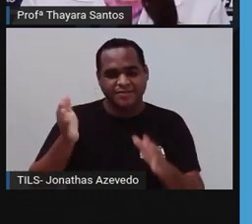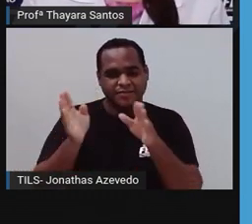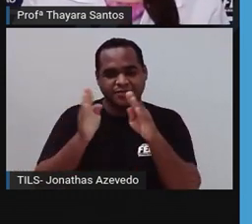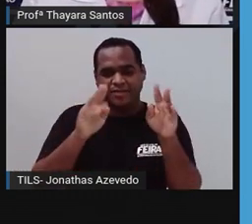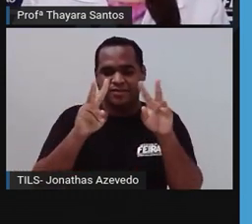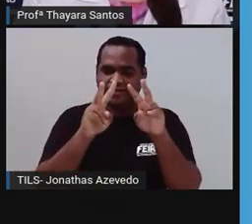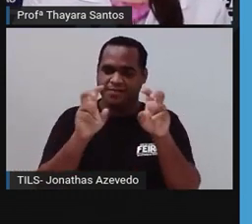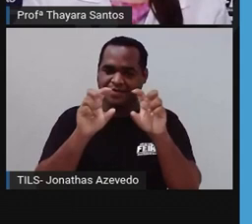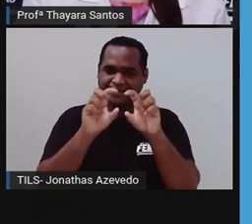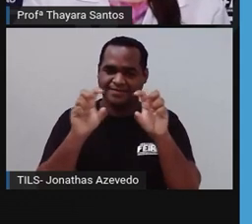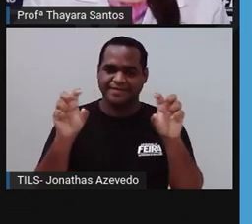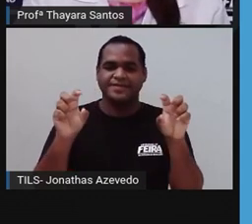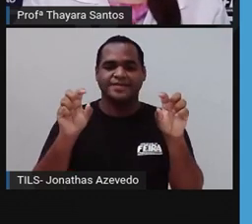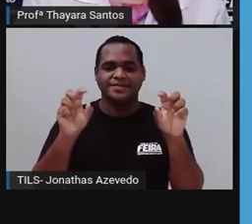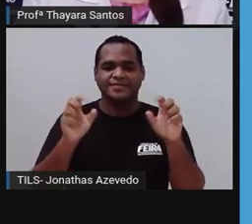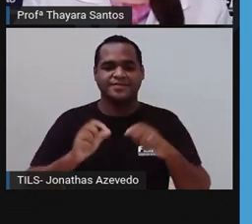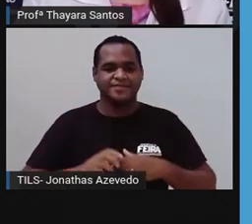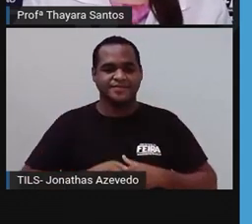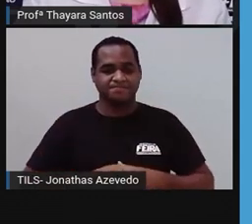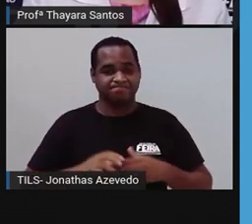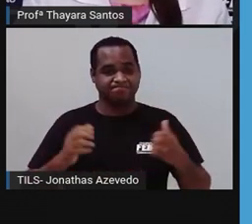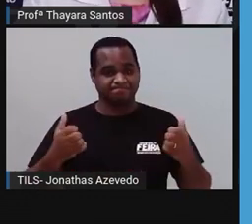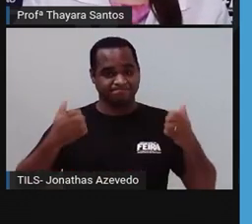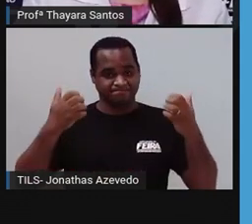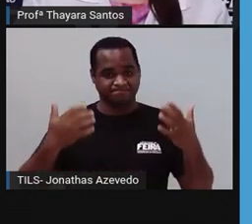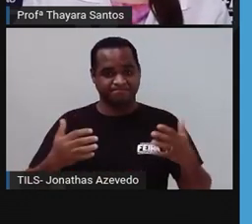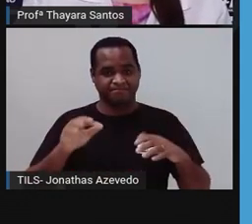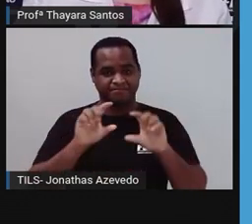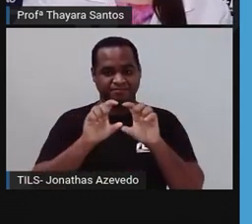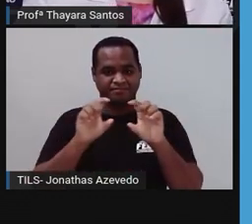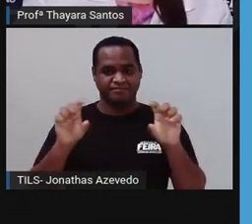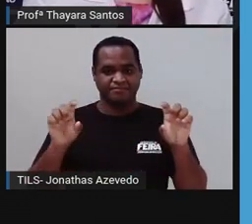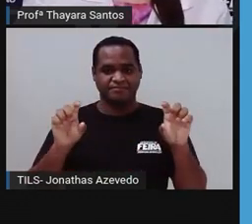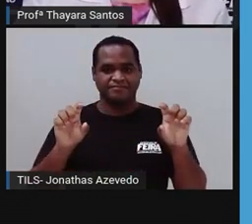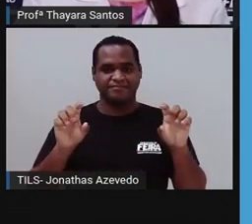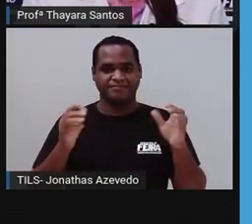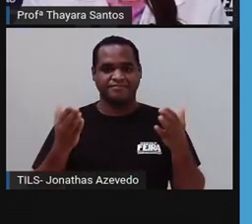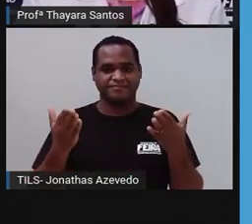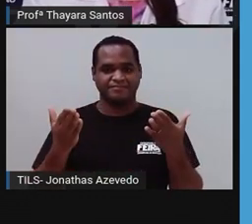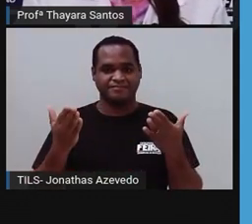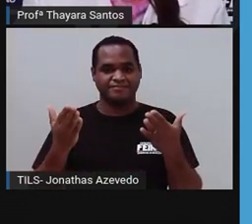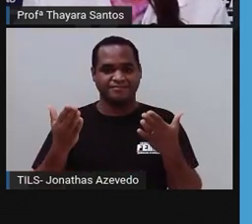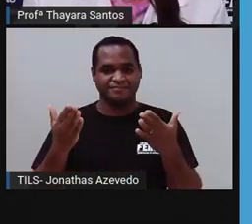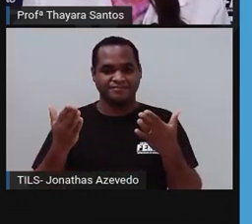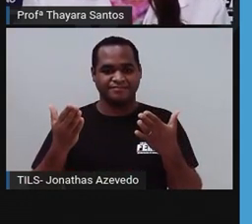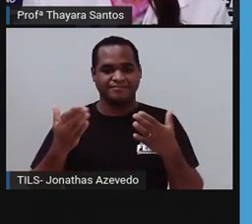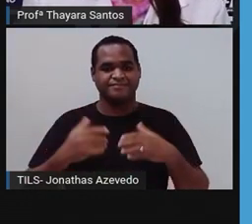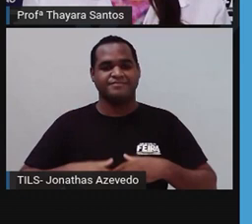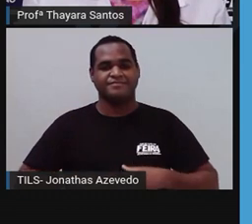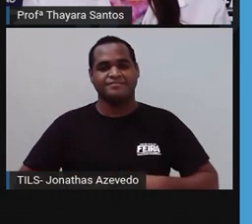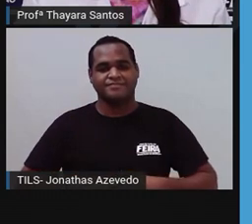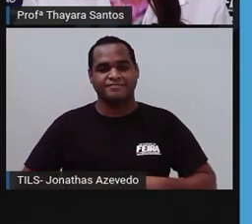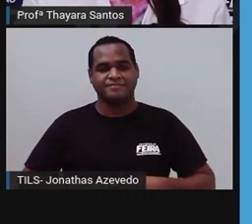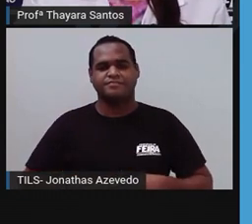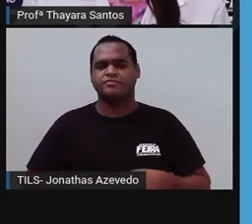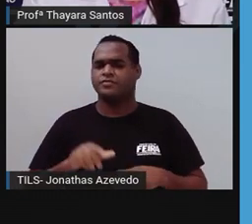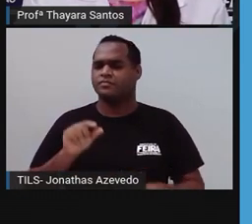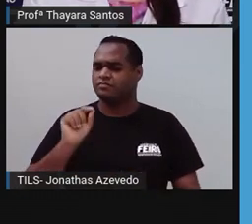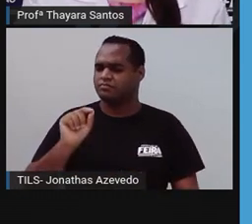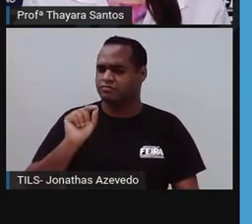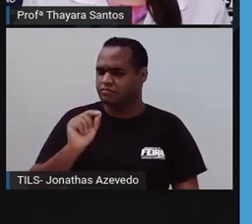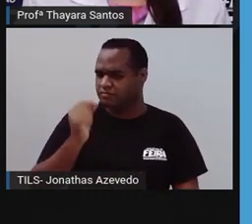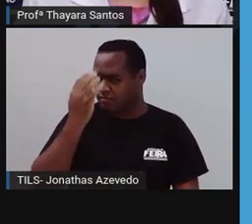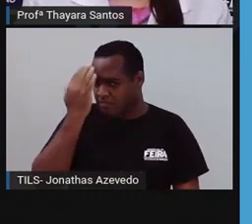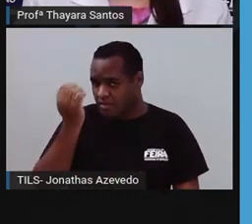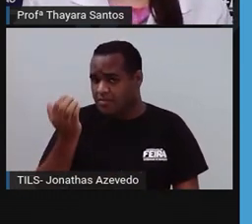coloco para vocês o tema da nossa aula. E hoje a nossa aula é sobre poríferos e quinidários. E vocês